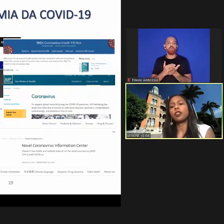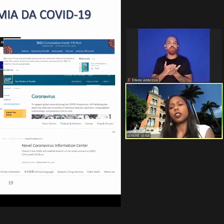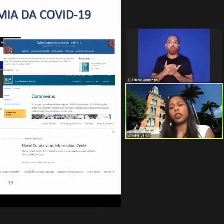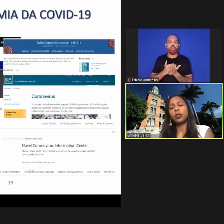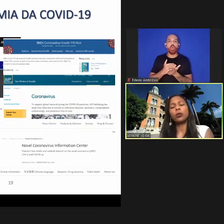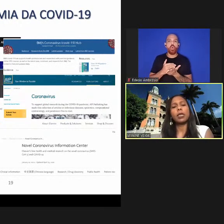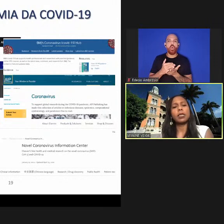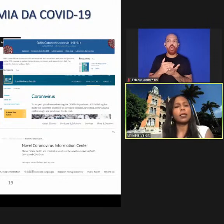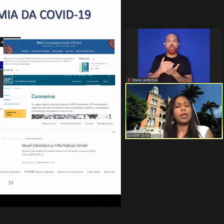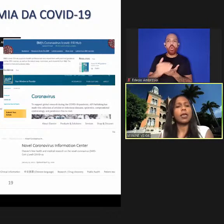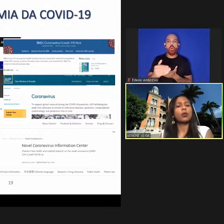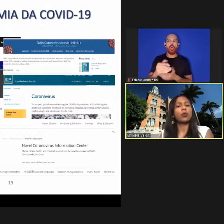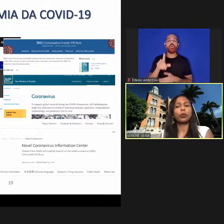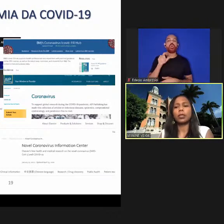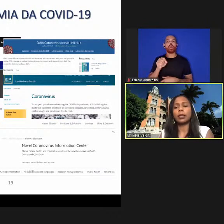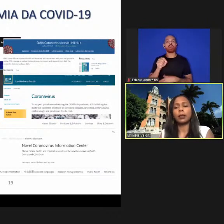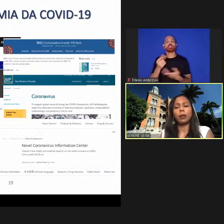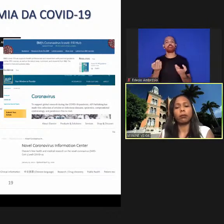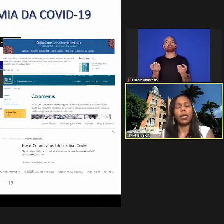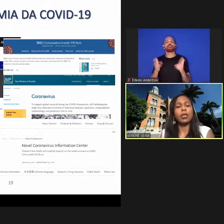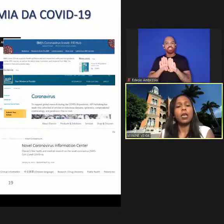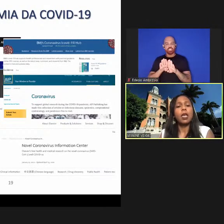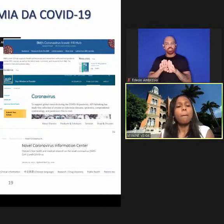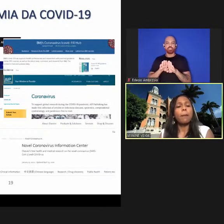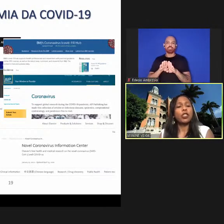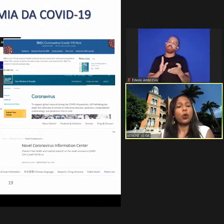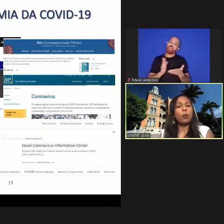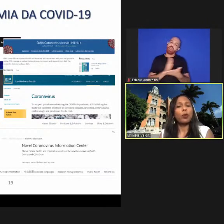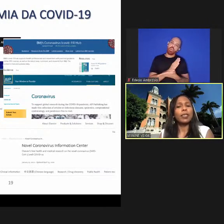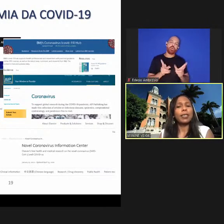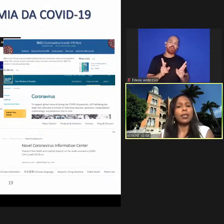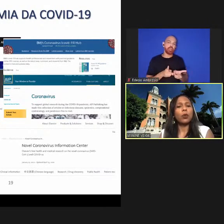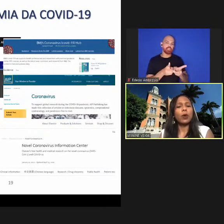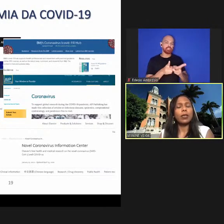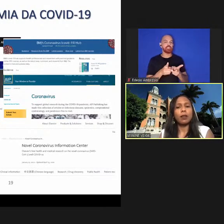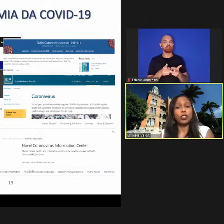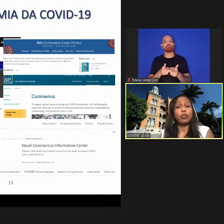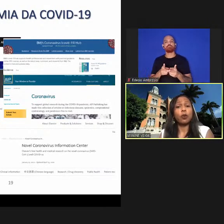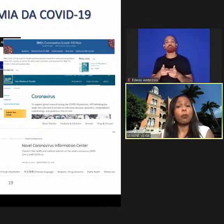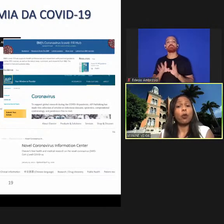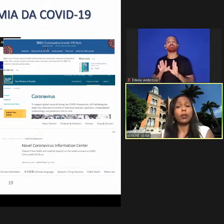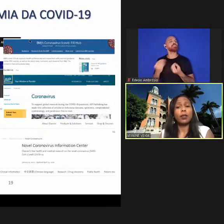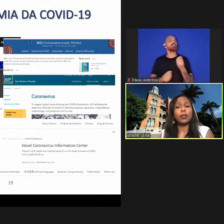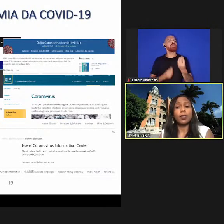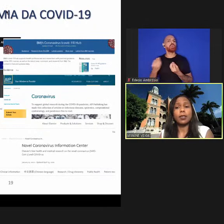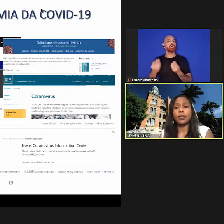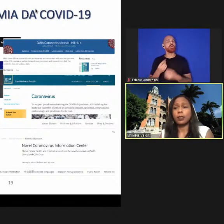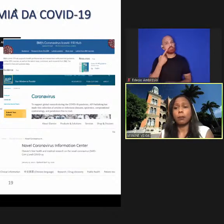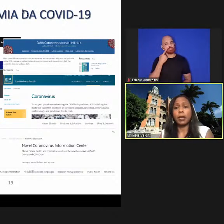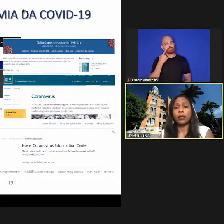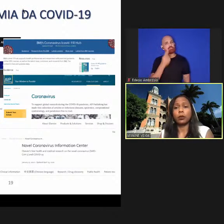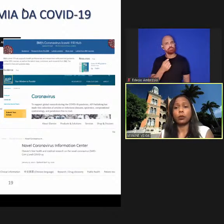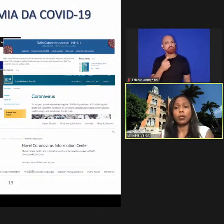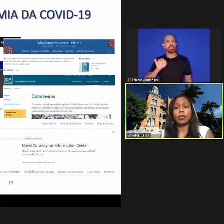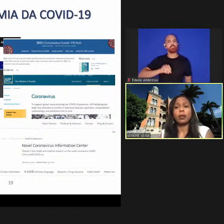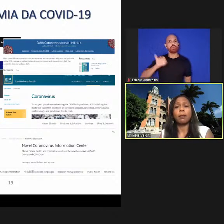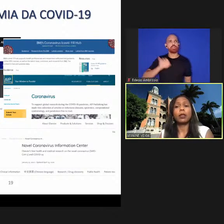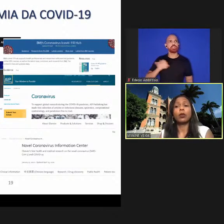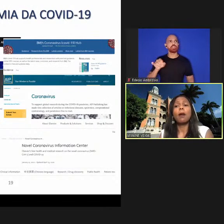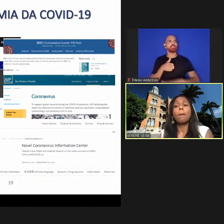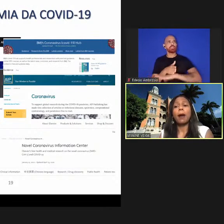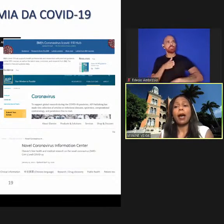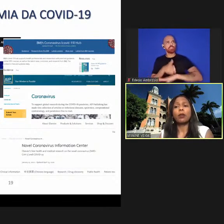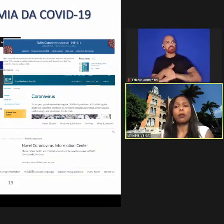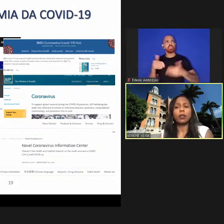já estão fechando esse acesso outras ainda mantém mas como que a gente viu a importância desse acesso aberto do acesso